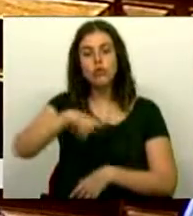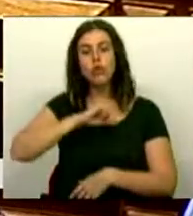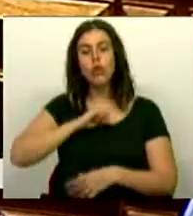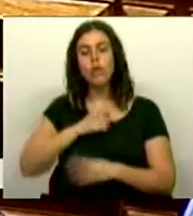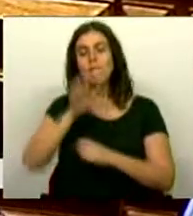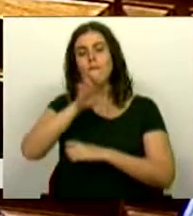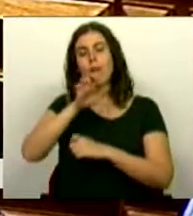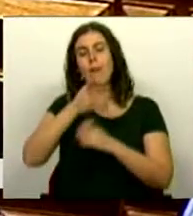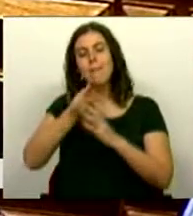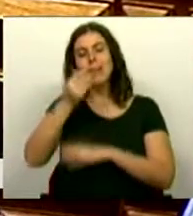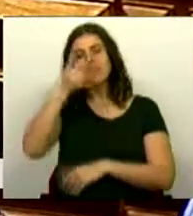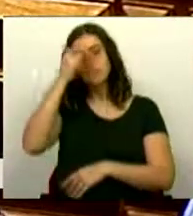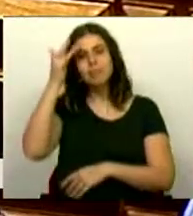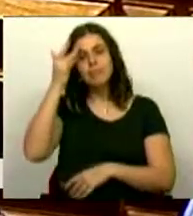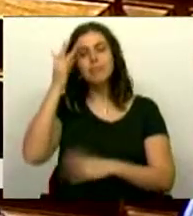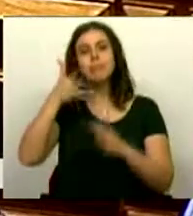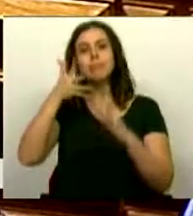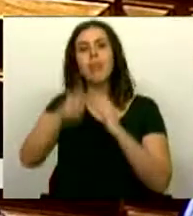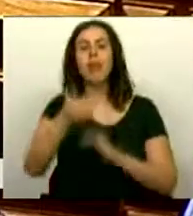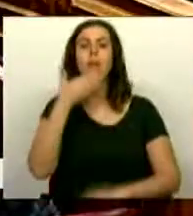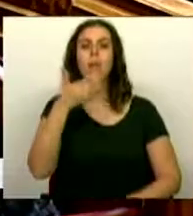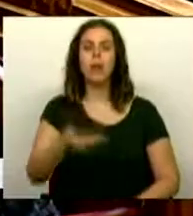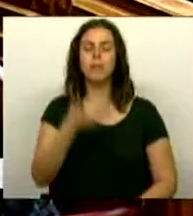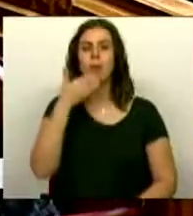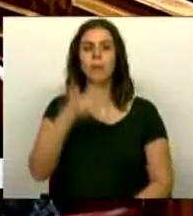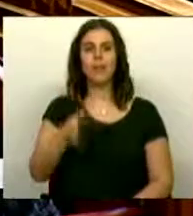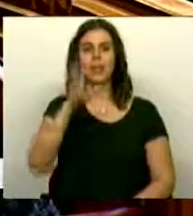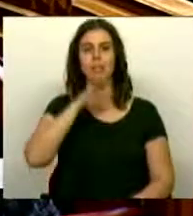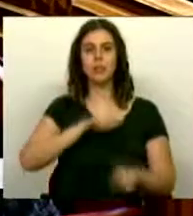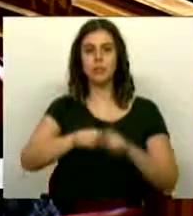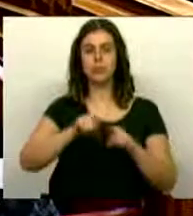eficazes e transparentes. Muito obrigada, Sr. Deputado.